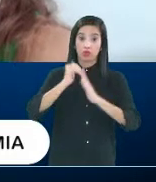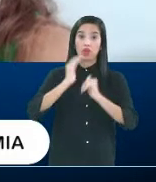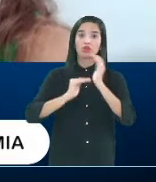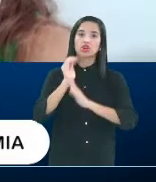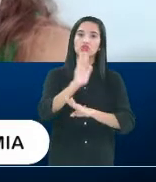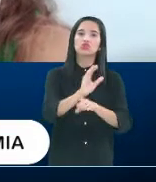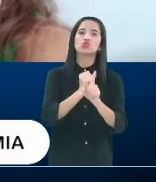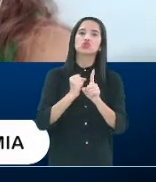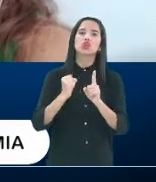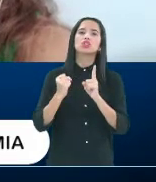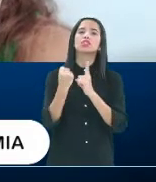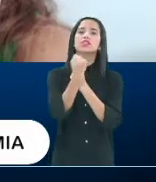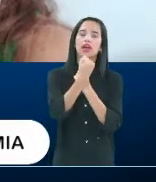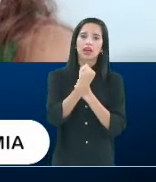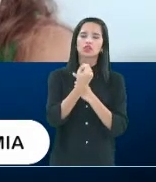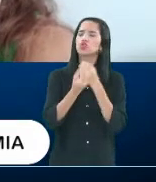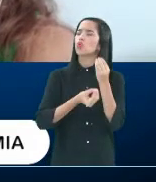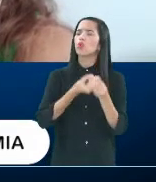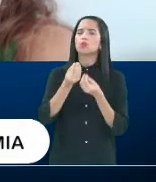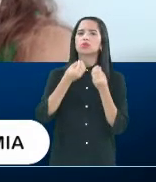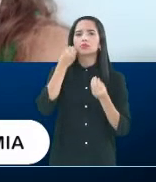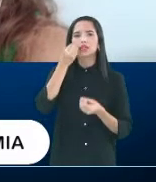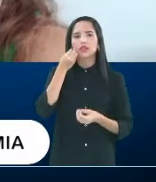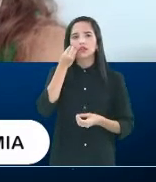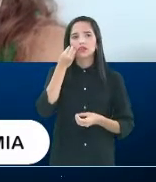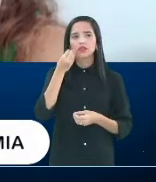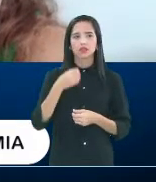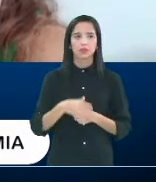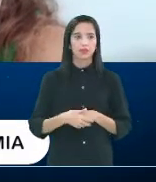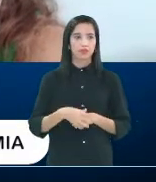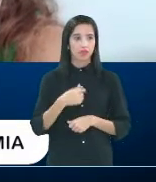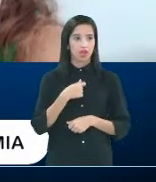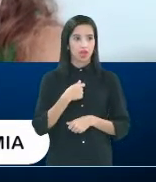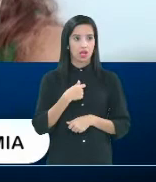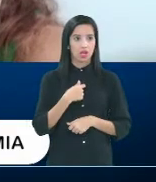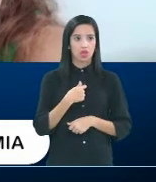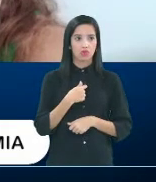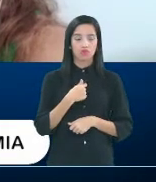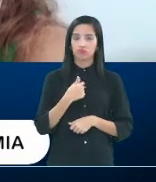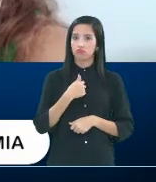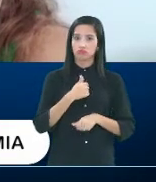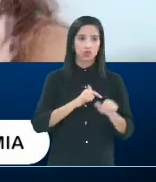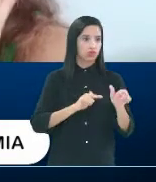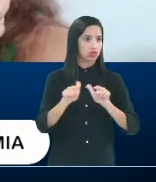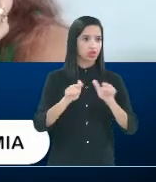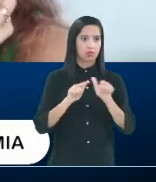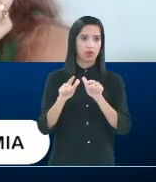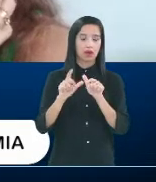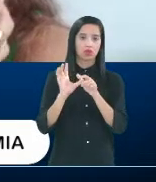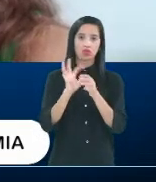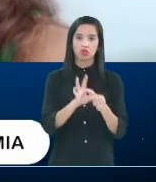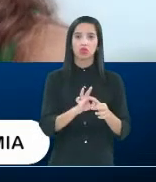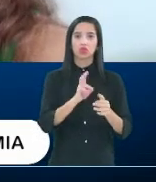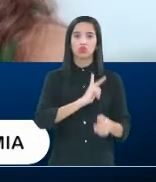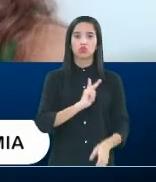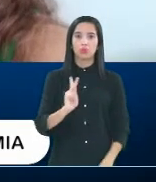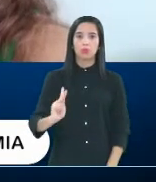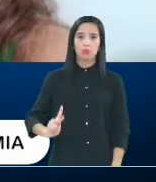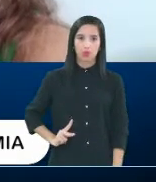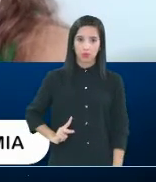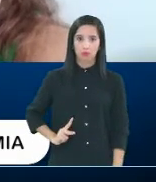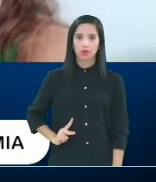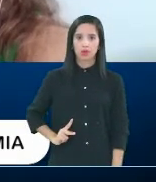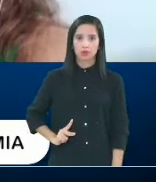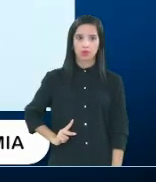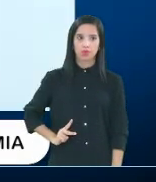Sim, no, caso, porque, assim, eu não trabalho, é, na rede pública, né, mas, é,